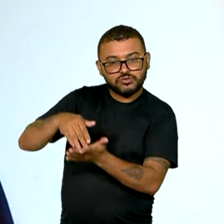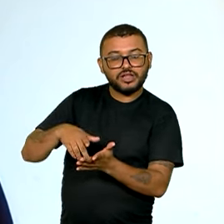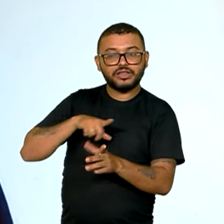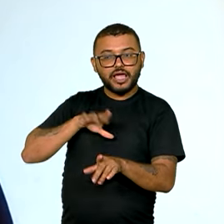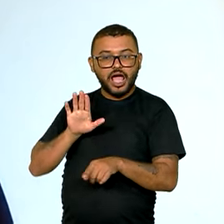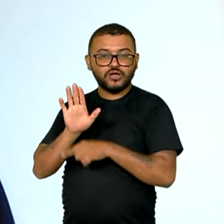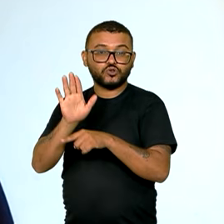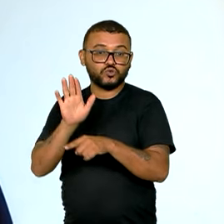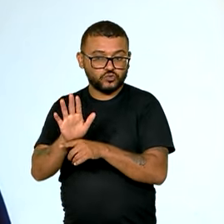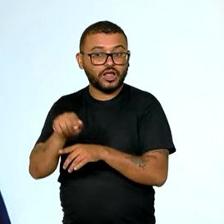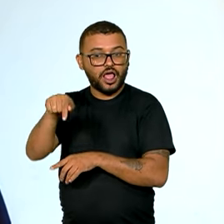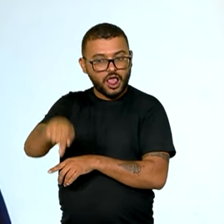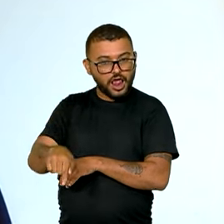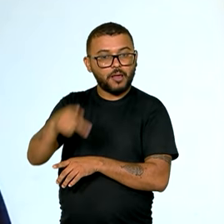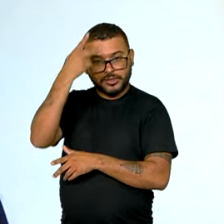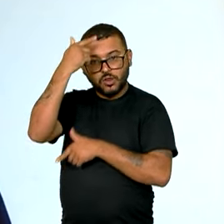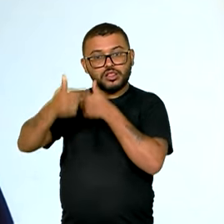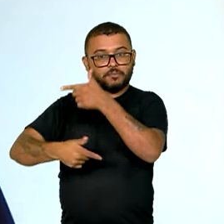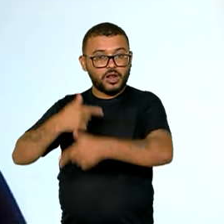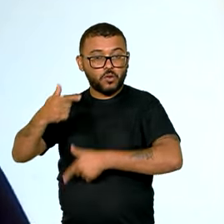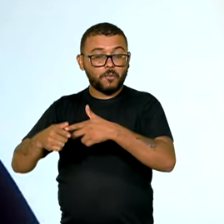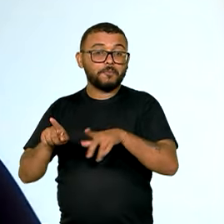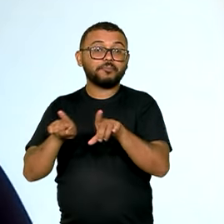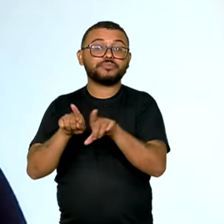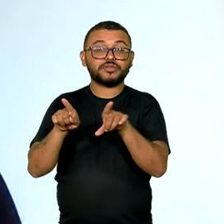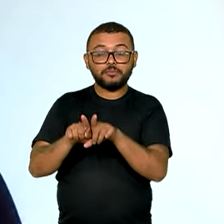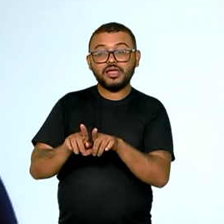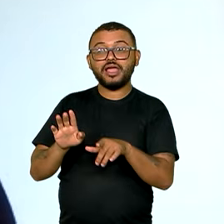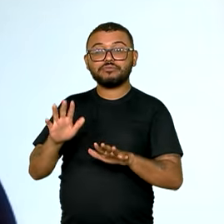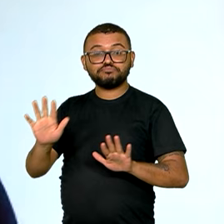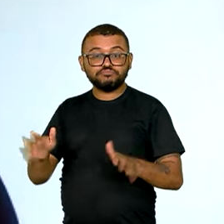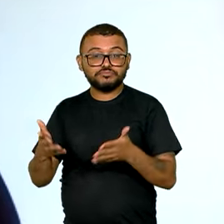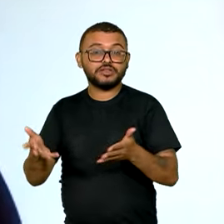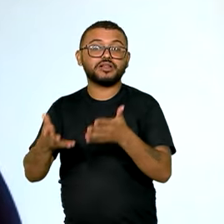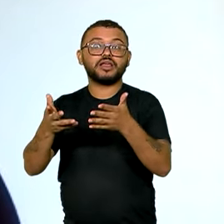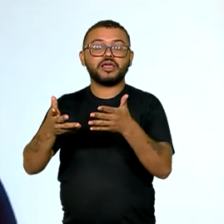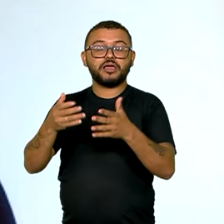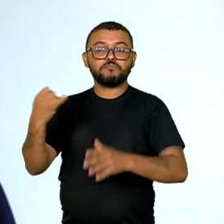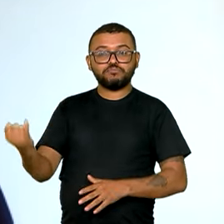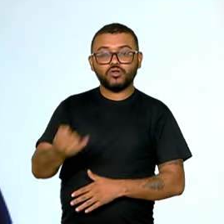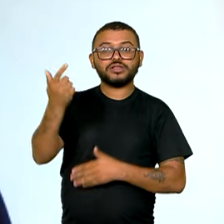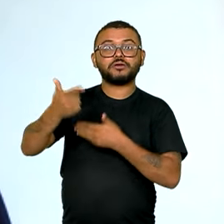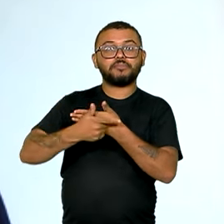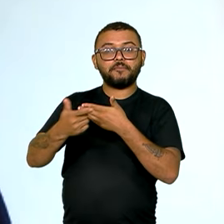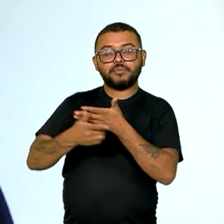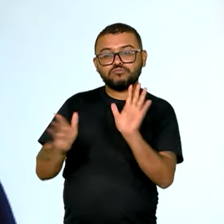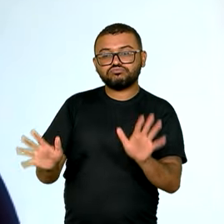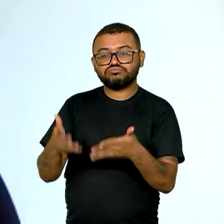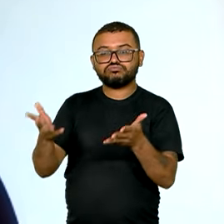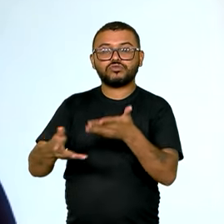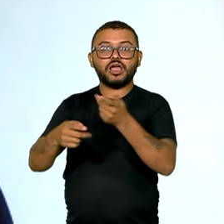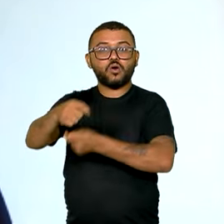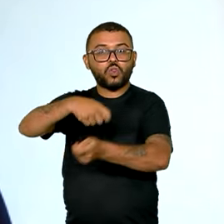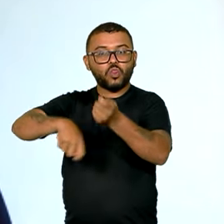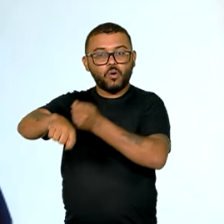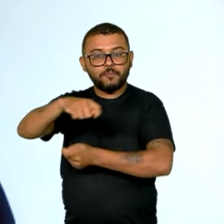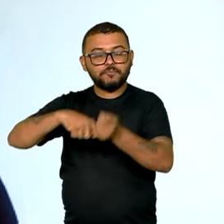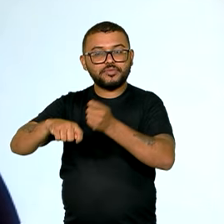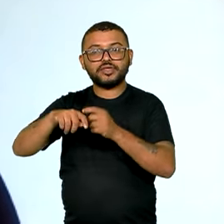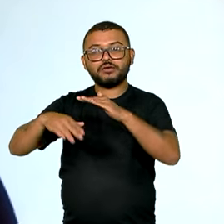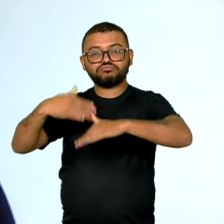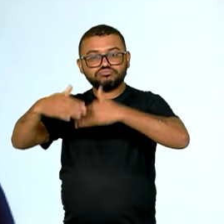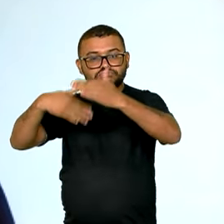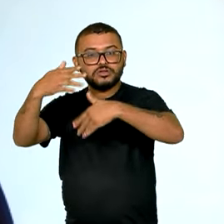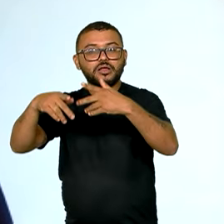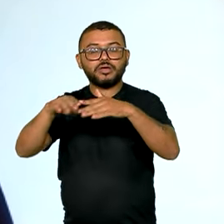impacta diretamente na vida dos trabalhadores, mas também desempenha um papel fundamental na promoção do desenvolvimento econômico, na redução da